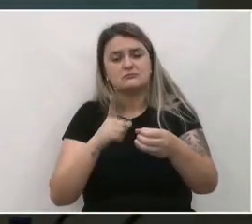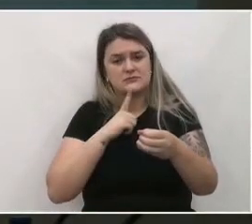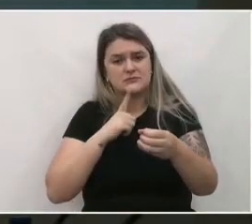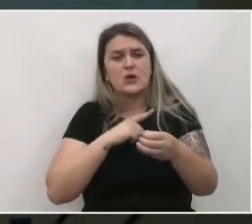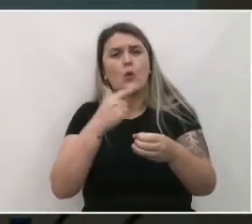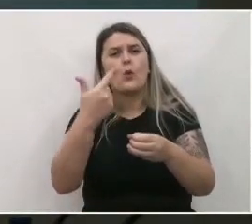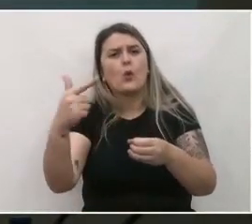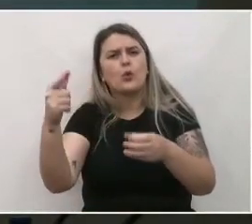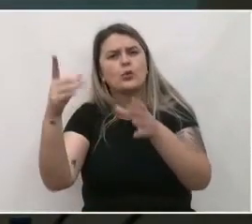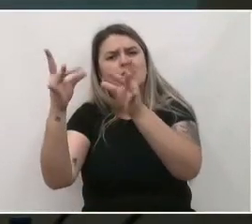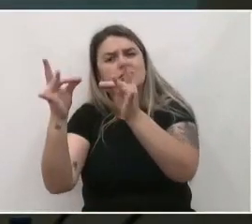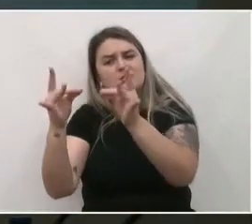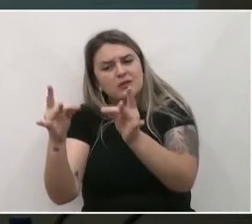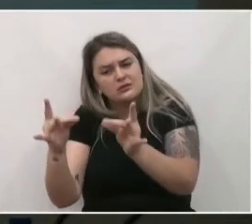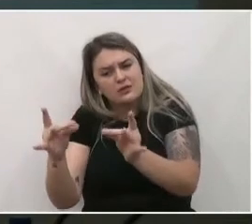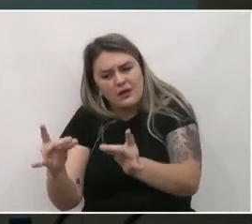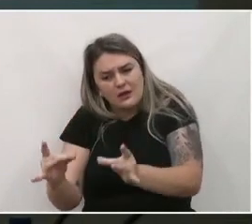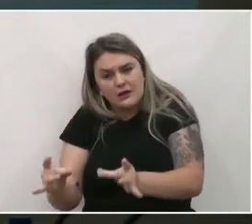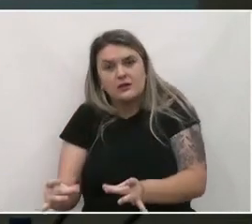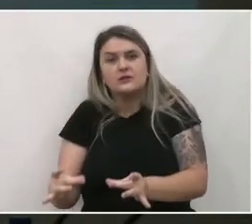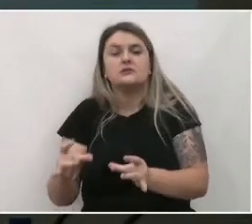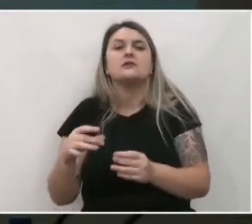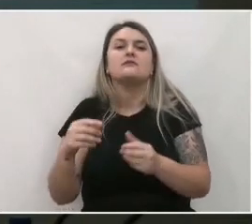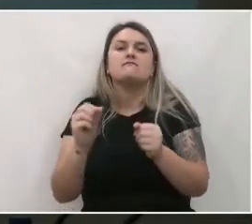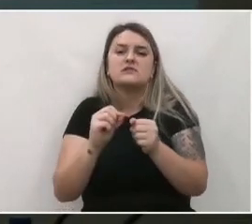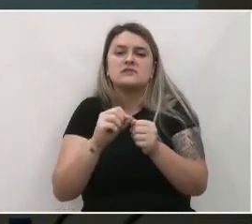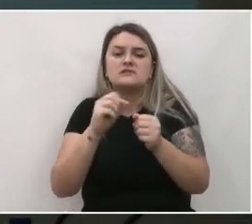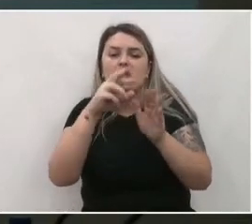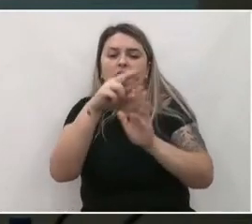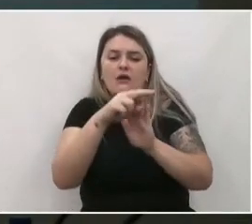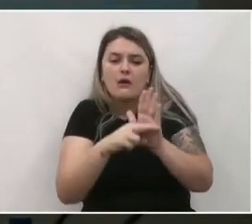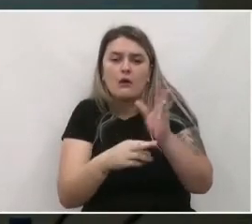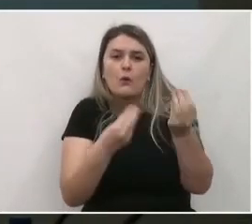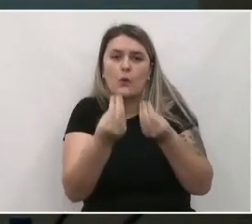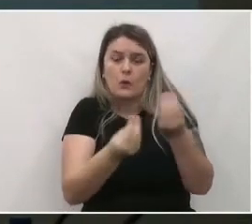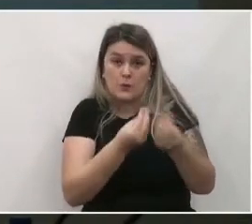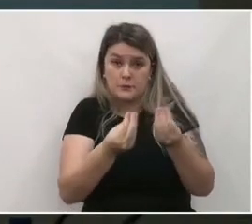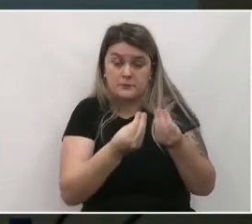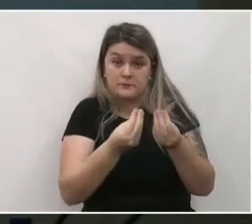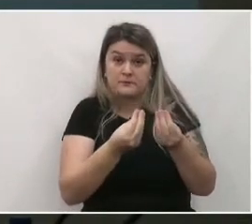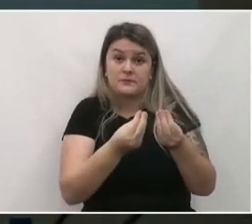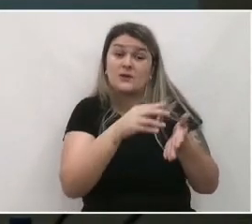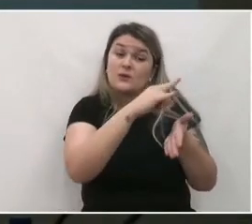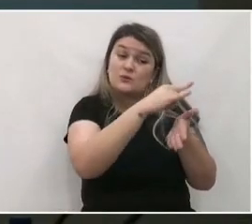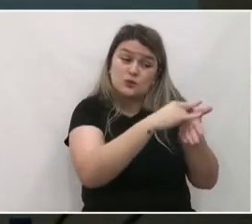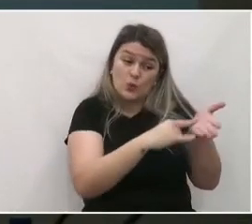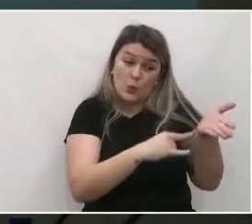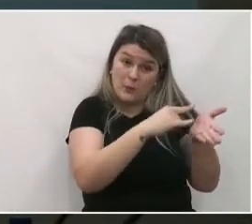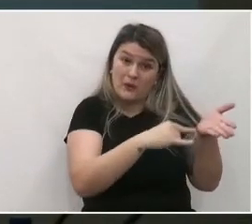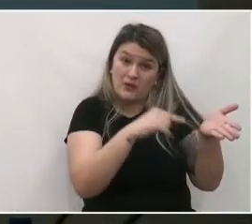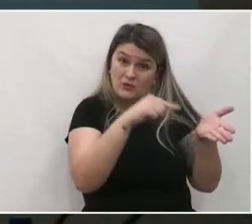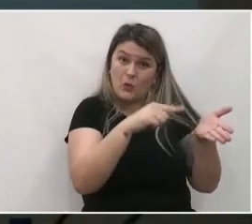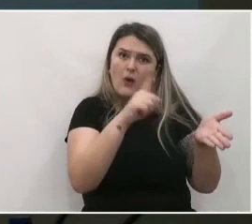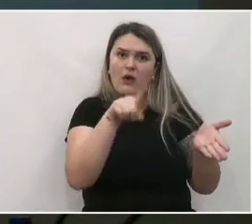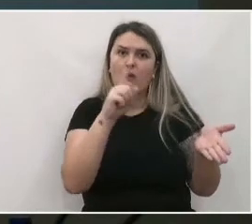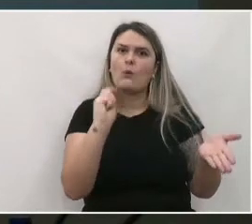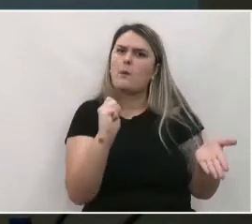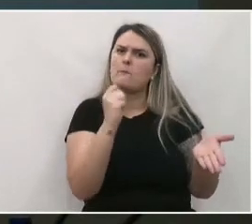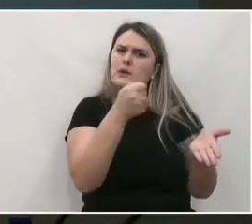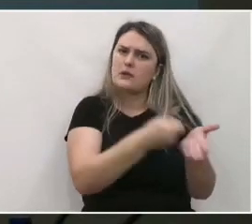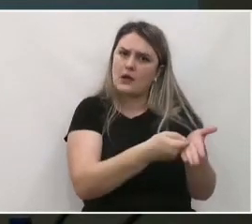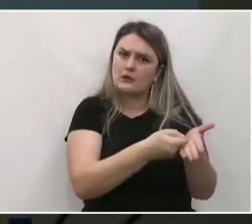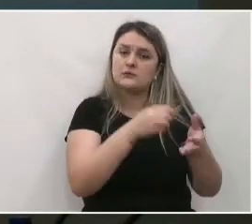do Plano Diretor vieram a ser regulamentados. Então, Plano Diretor é um instrumento obrigatório para